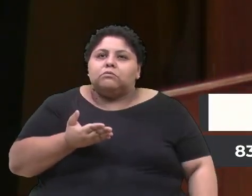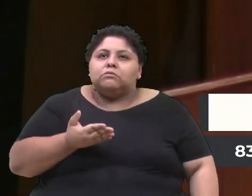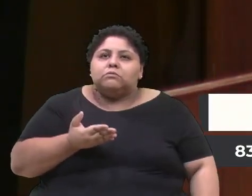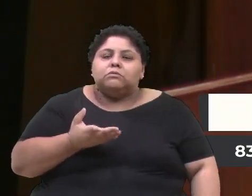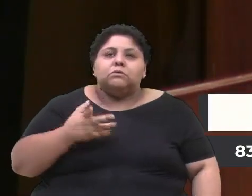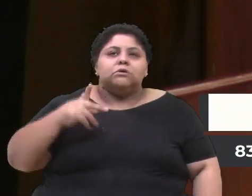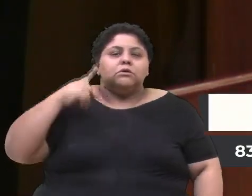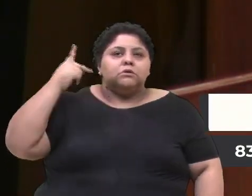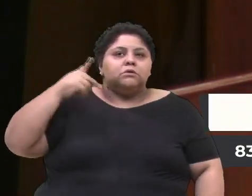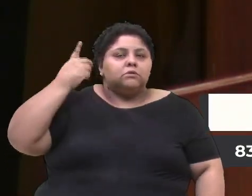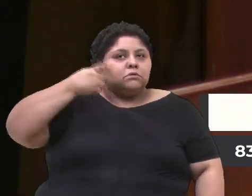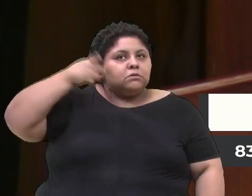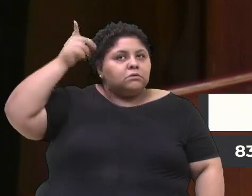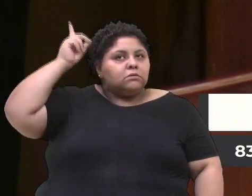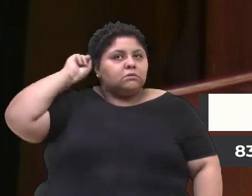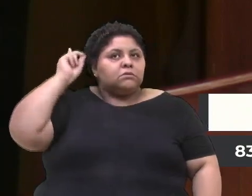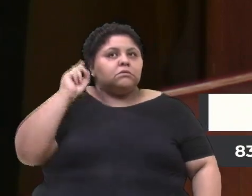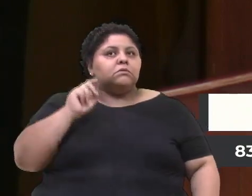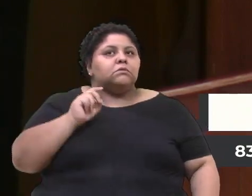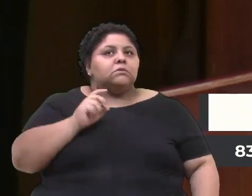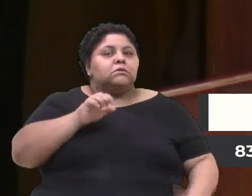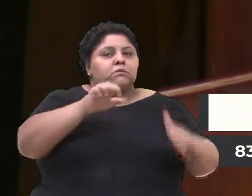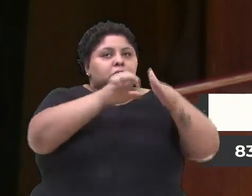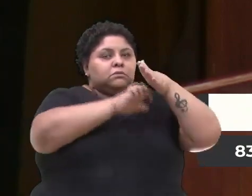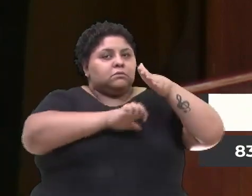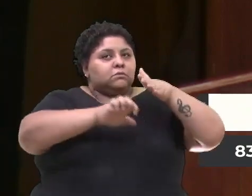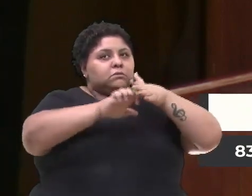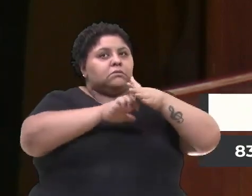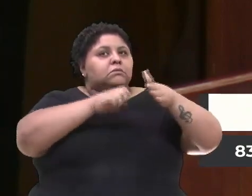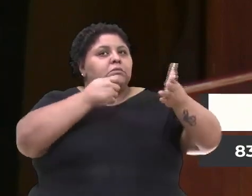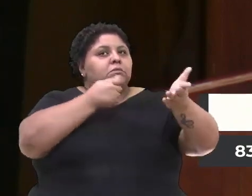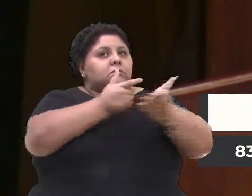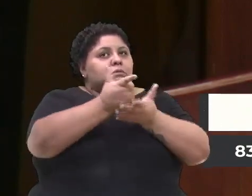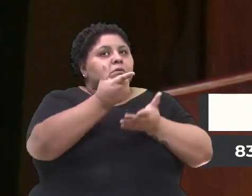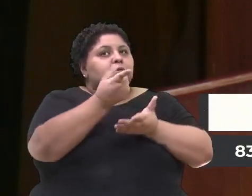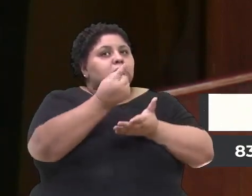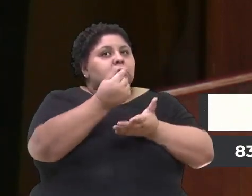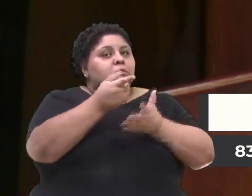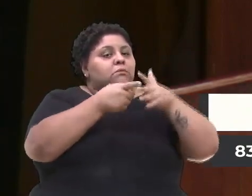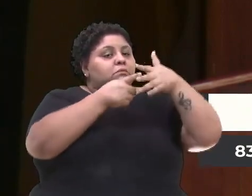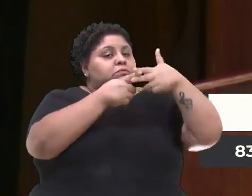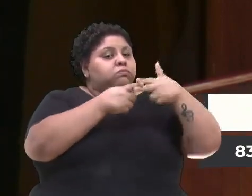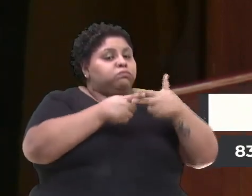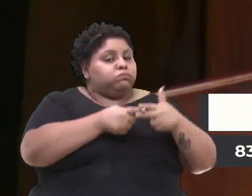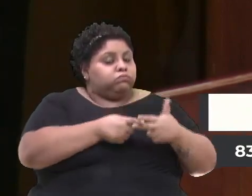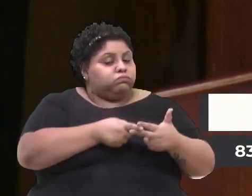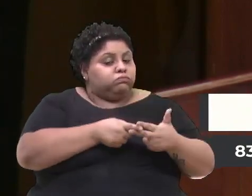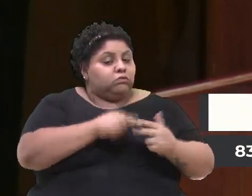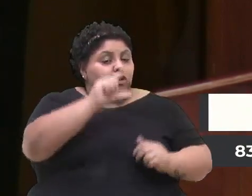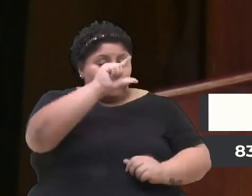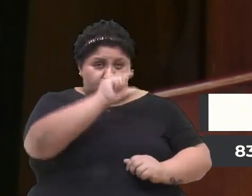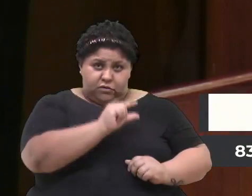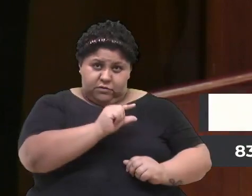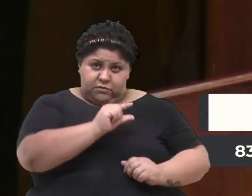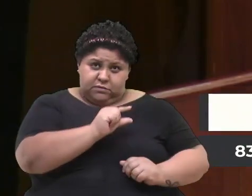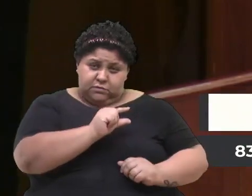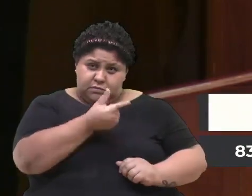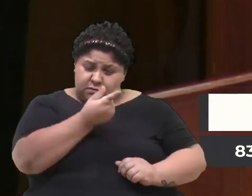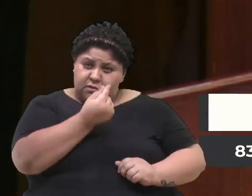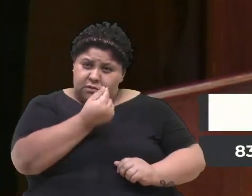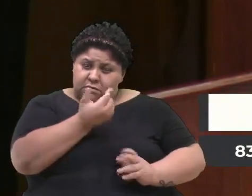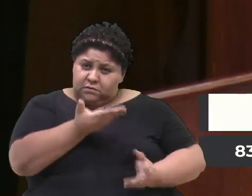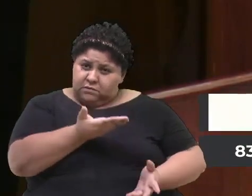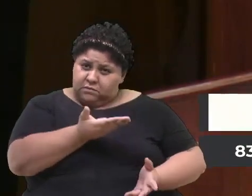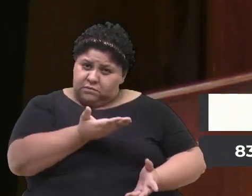as mantenedoras recebem recursos para manutenção. Então, vão se reduzir esses recursos de manutenção e vão se